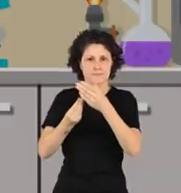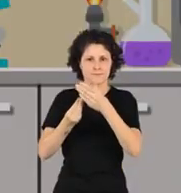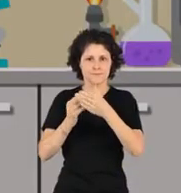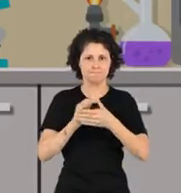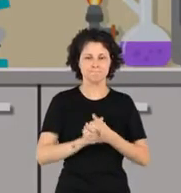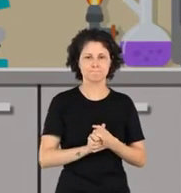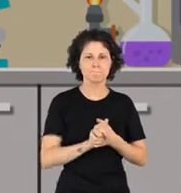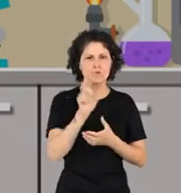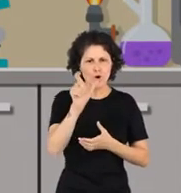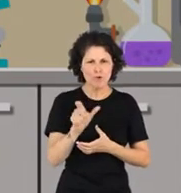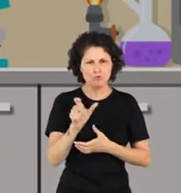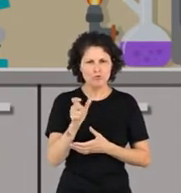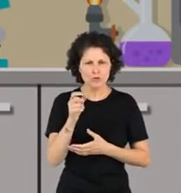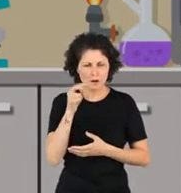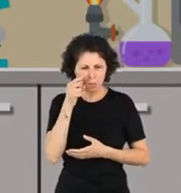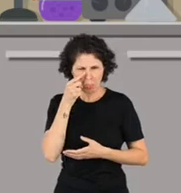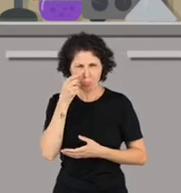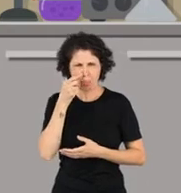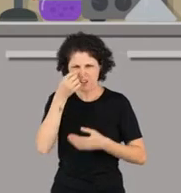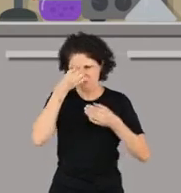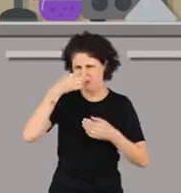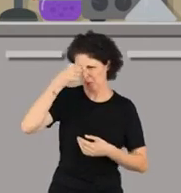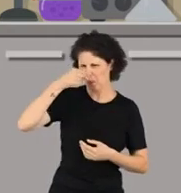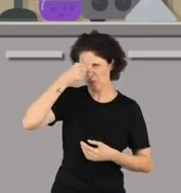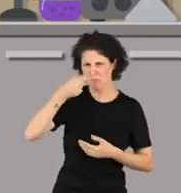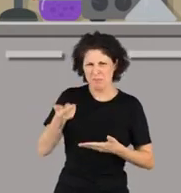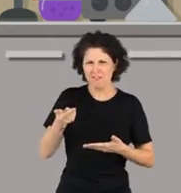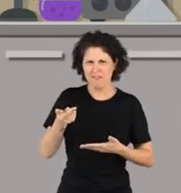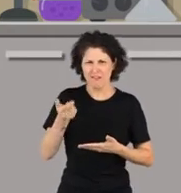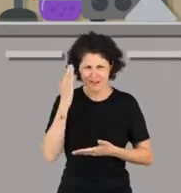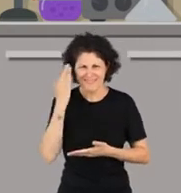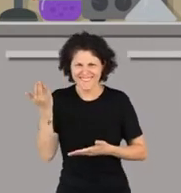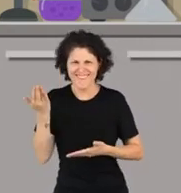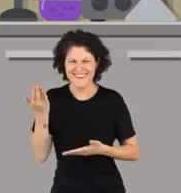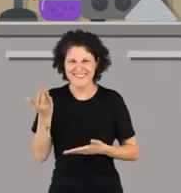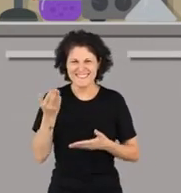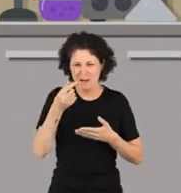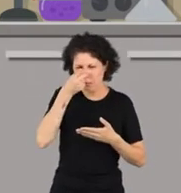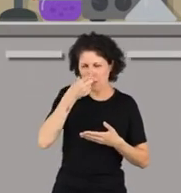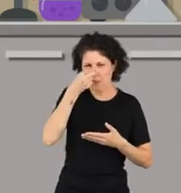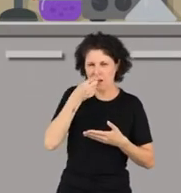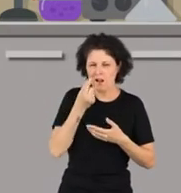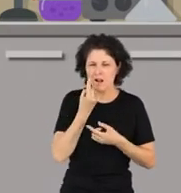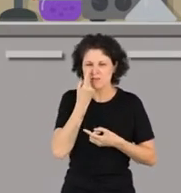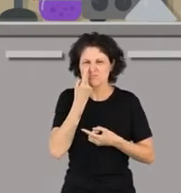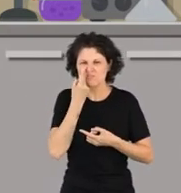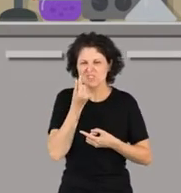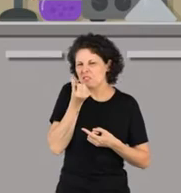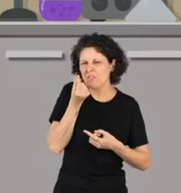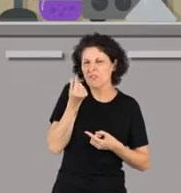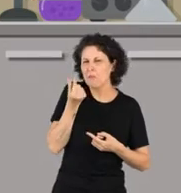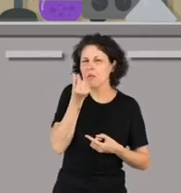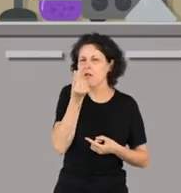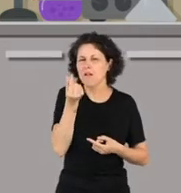E quem aí tem meleca no nariz? Bom, eu tenho, todos nós temos. Essa meleca, na verdade, é um